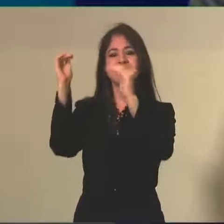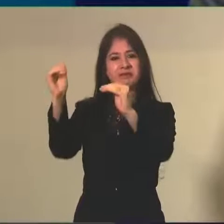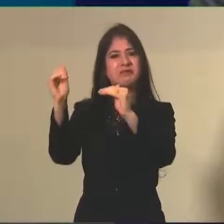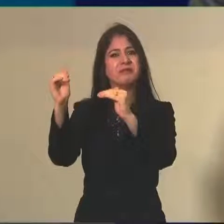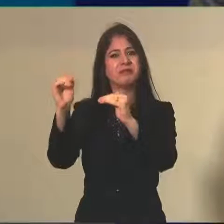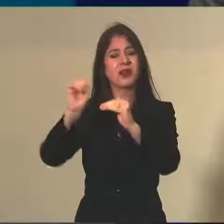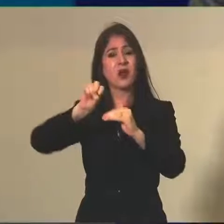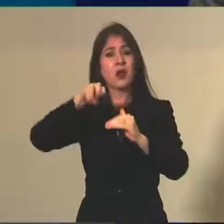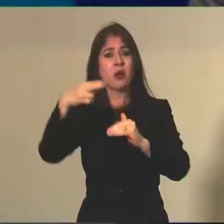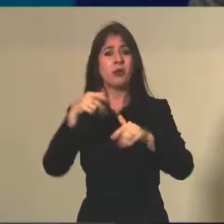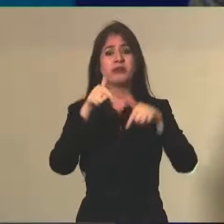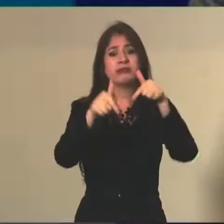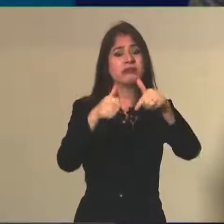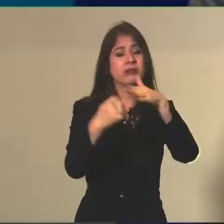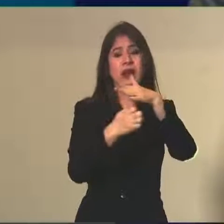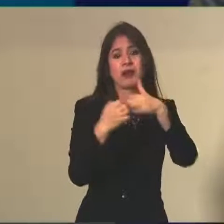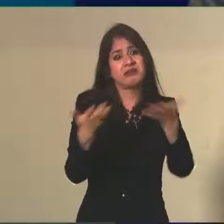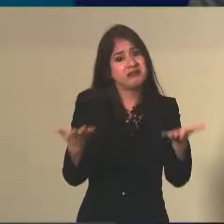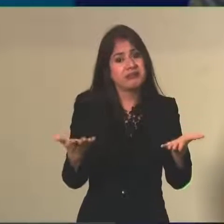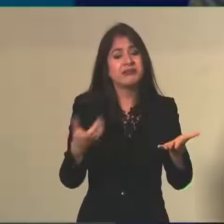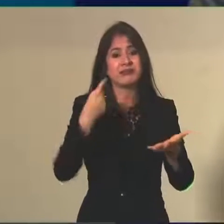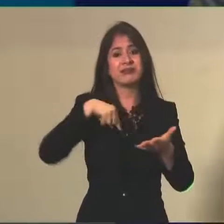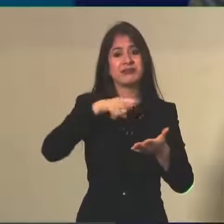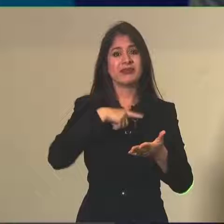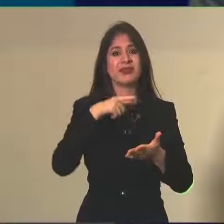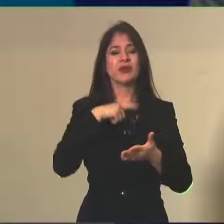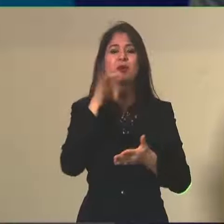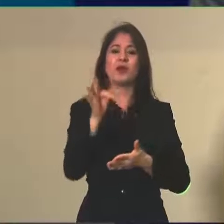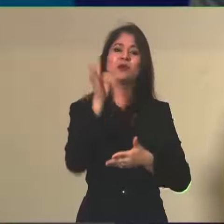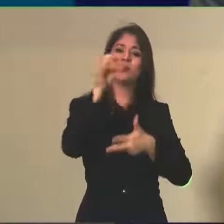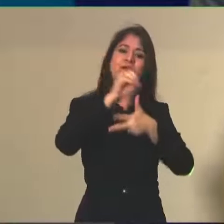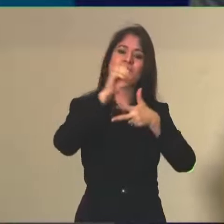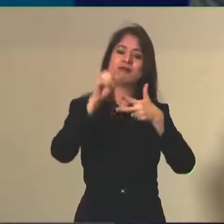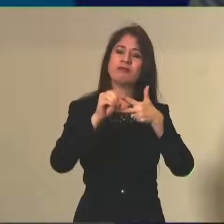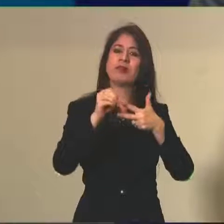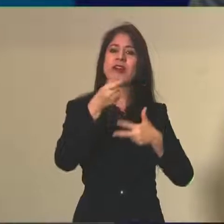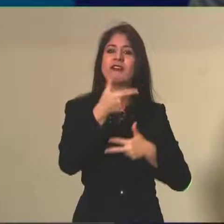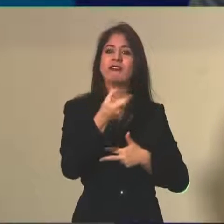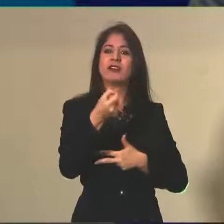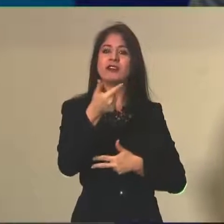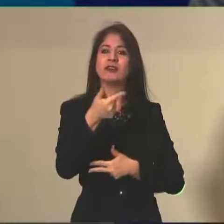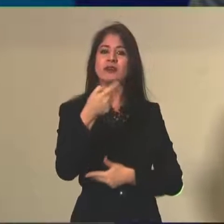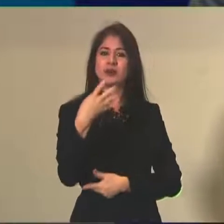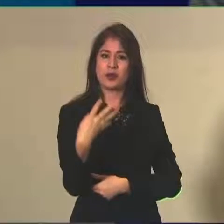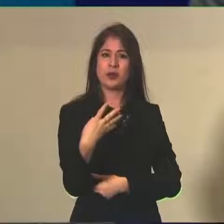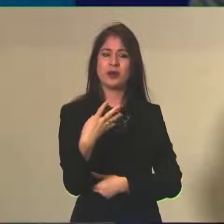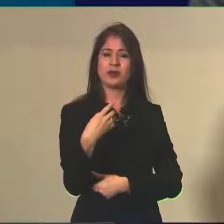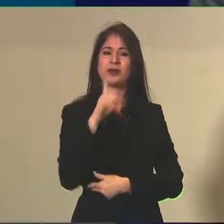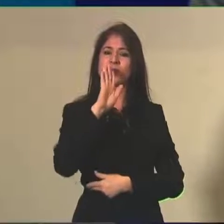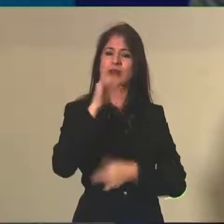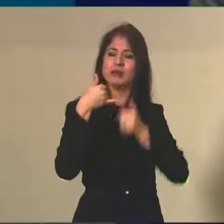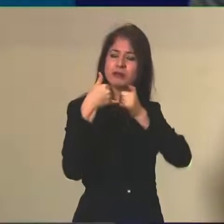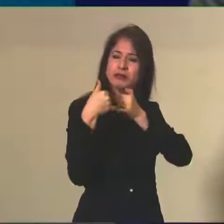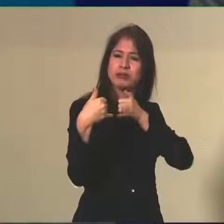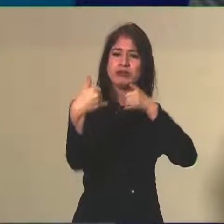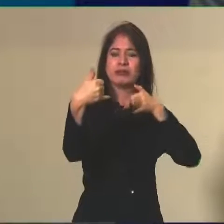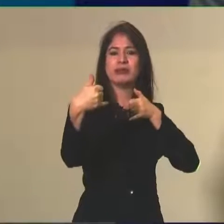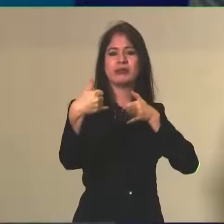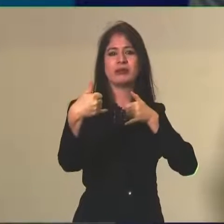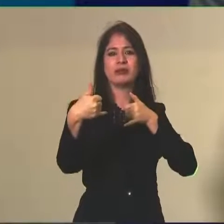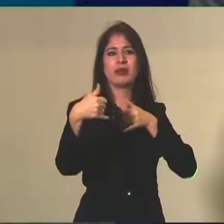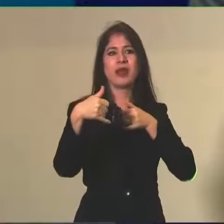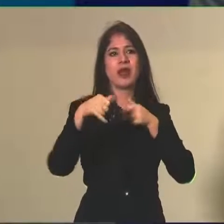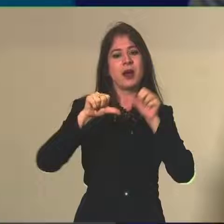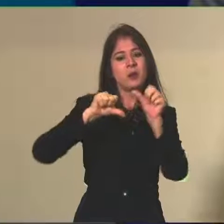e o Enem, o próximo Enem de 2024, em 2024, que já deve ser alinhado com a reforma do ensino